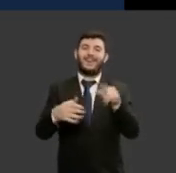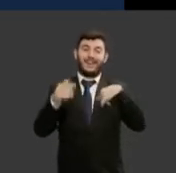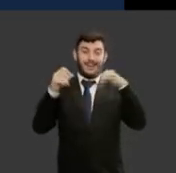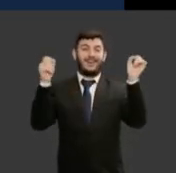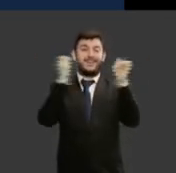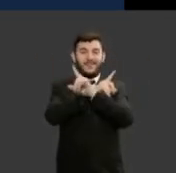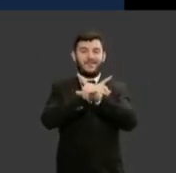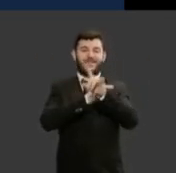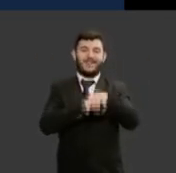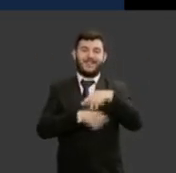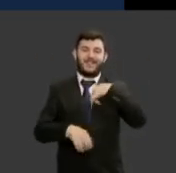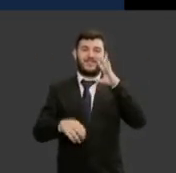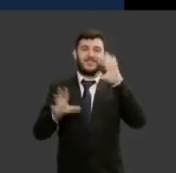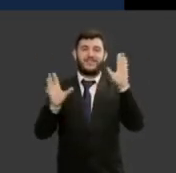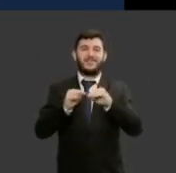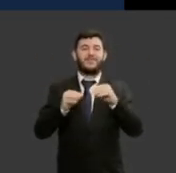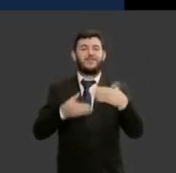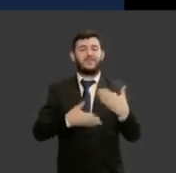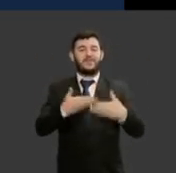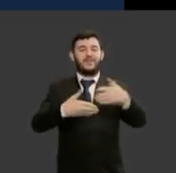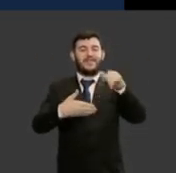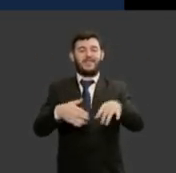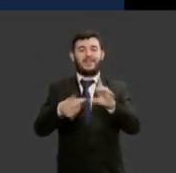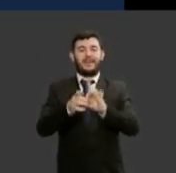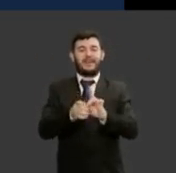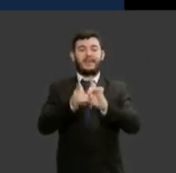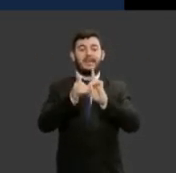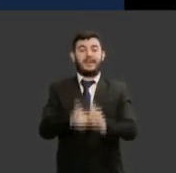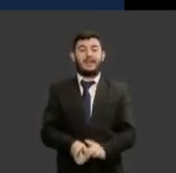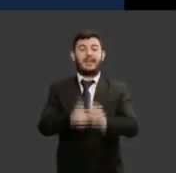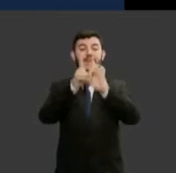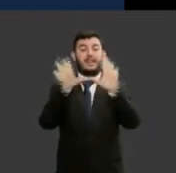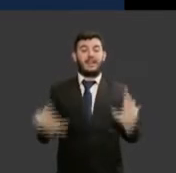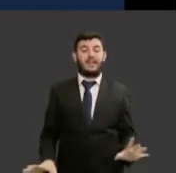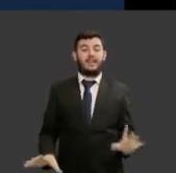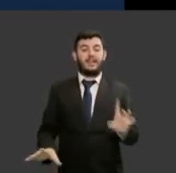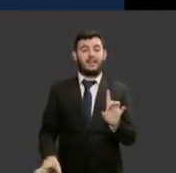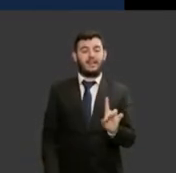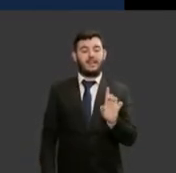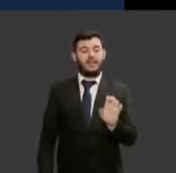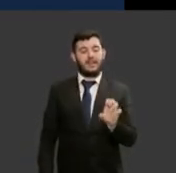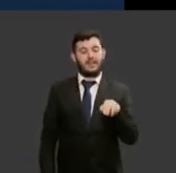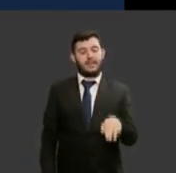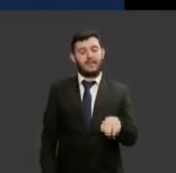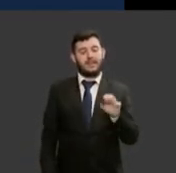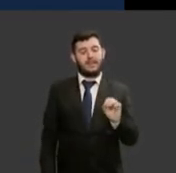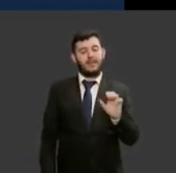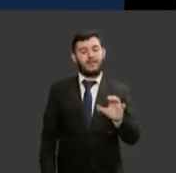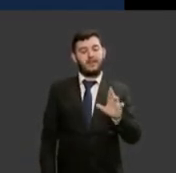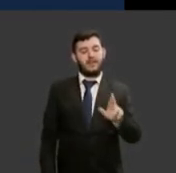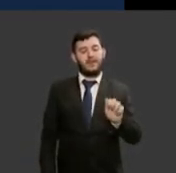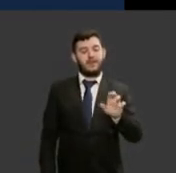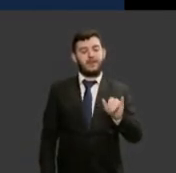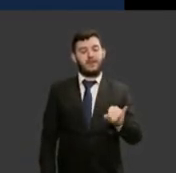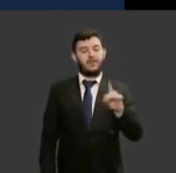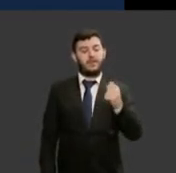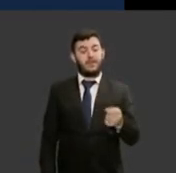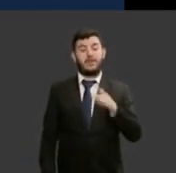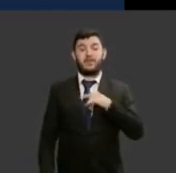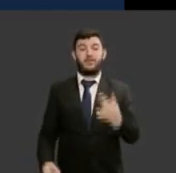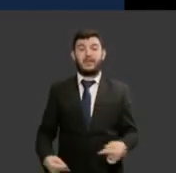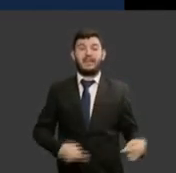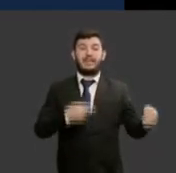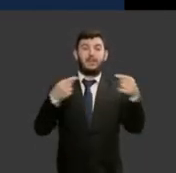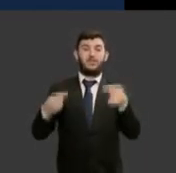sobre o processo democrático não existe discussão democrática sem a oitiva sem a